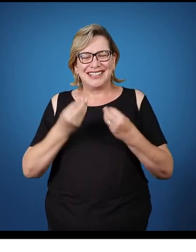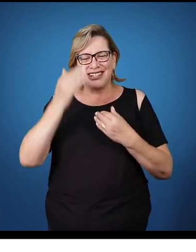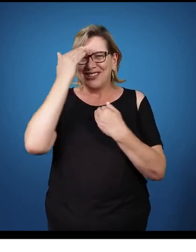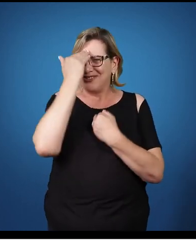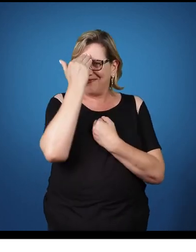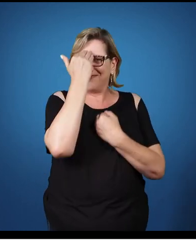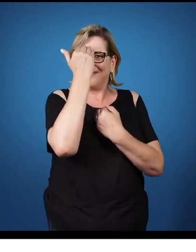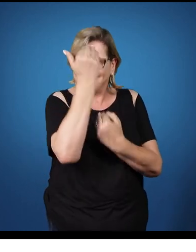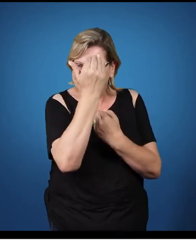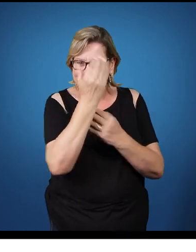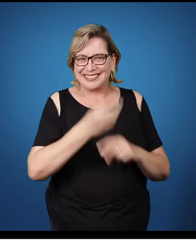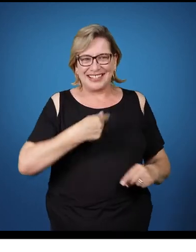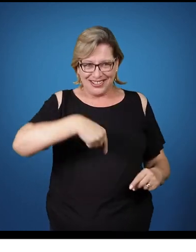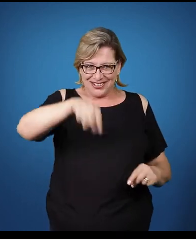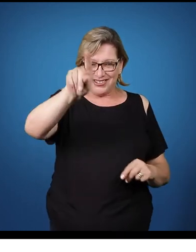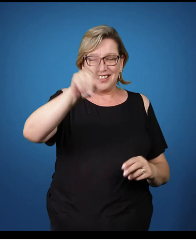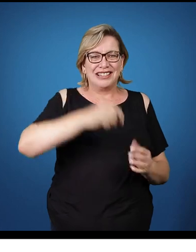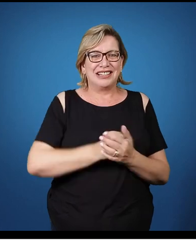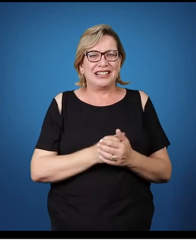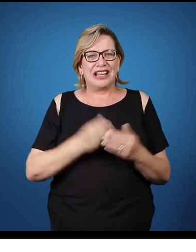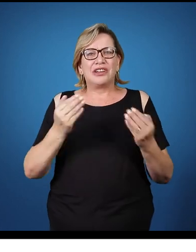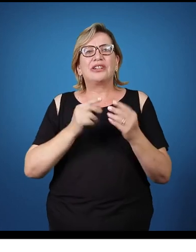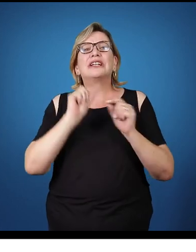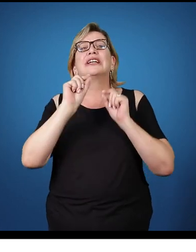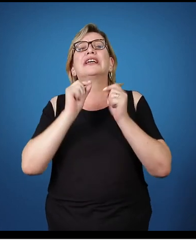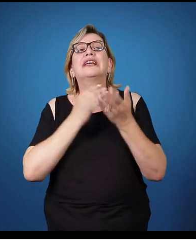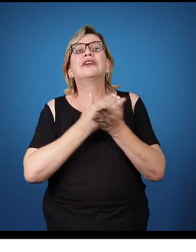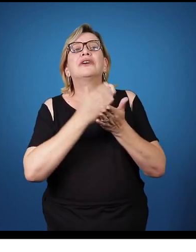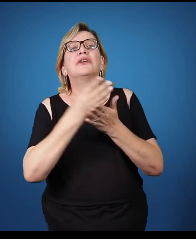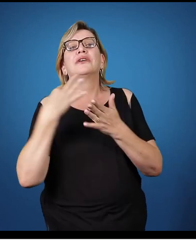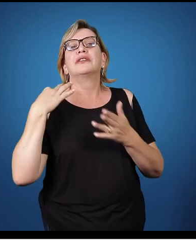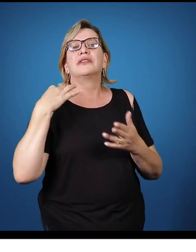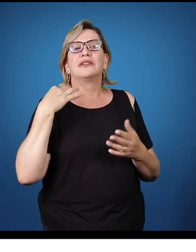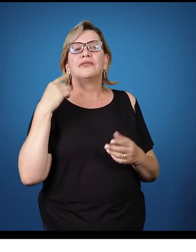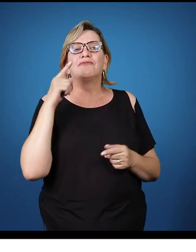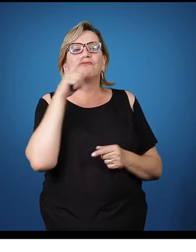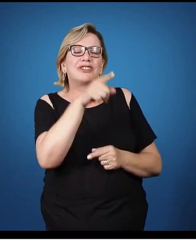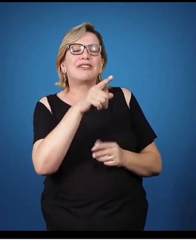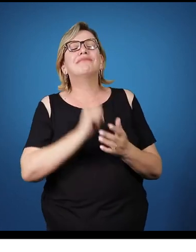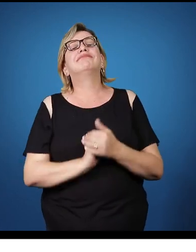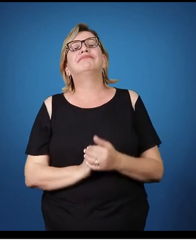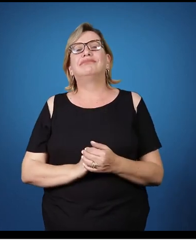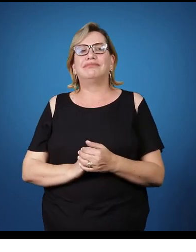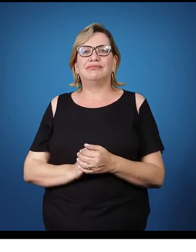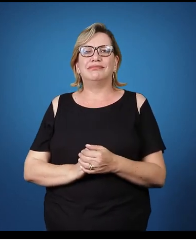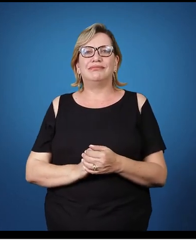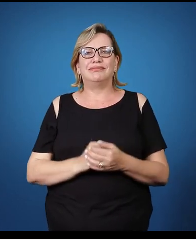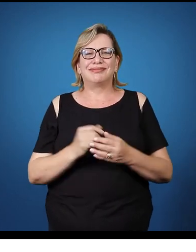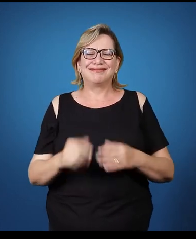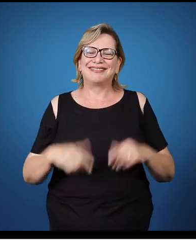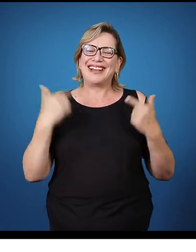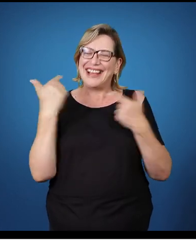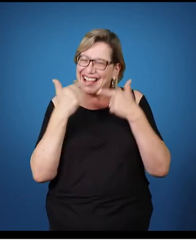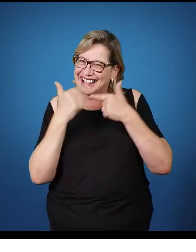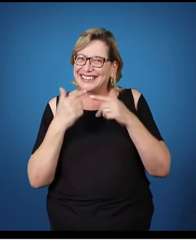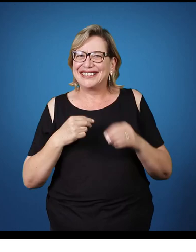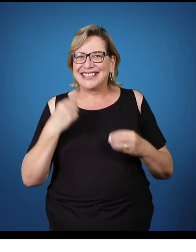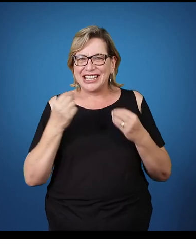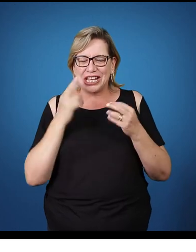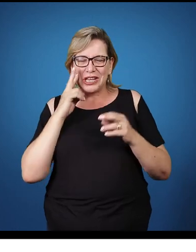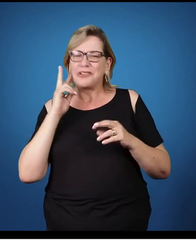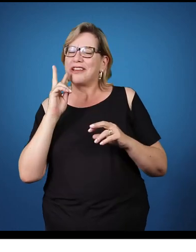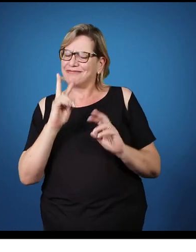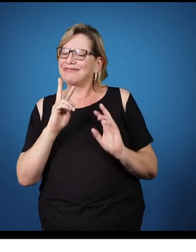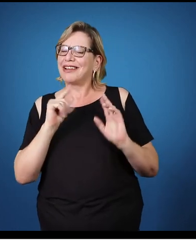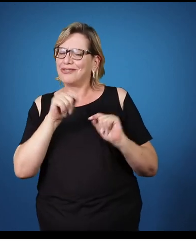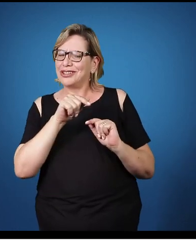Obrigada. De nada. Vai lá. Agora, quem vai começar o movimento é você. Ah, quero só